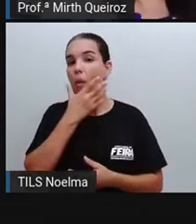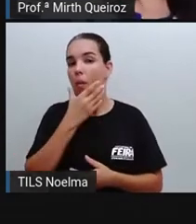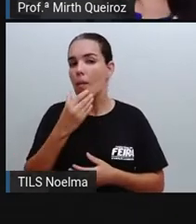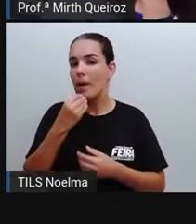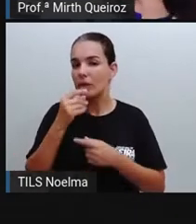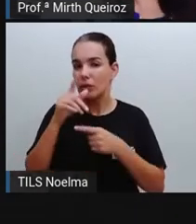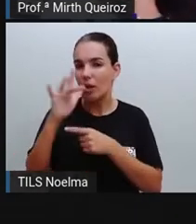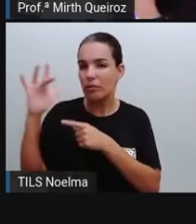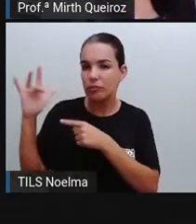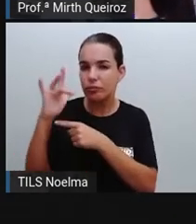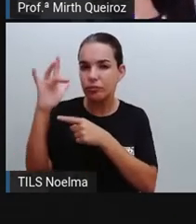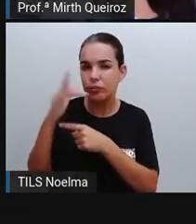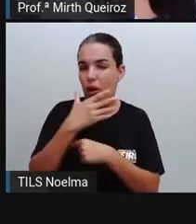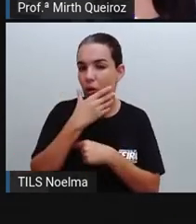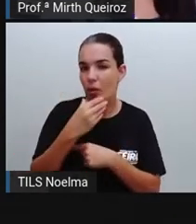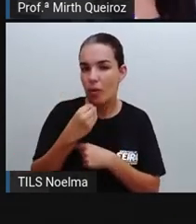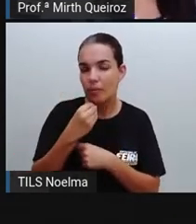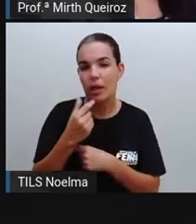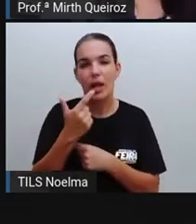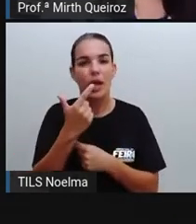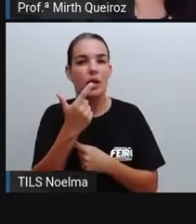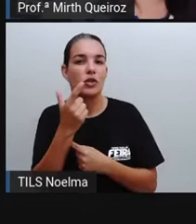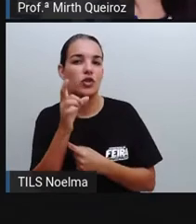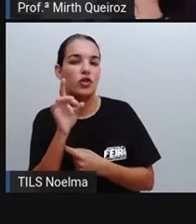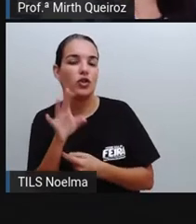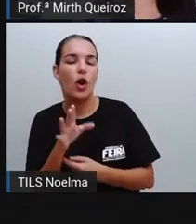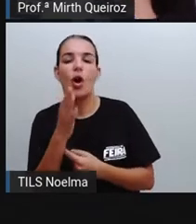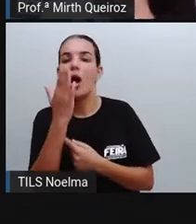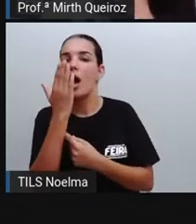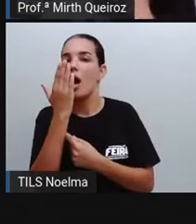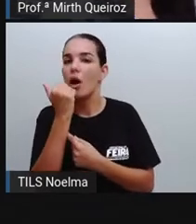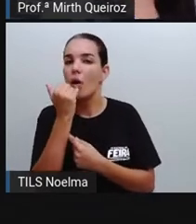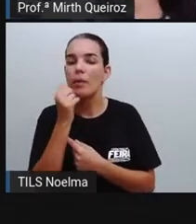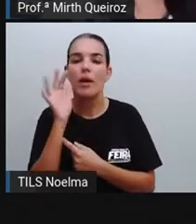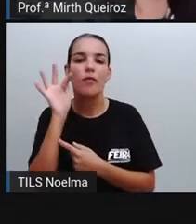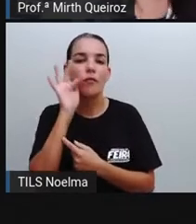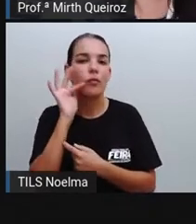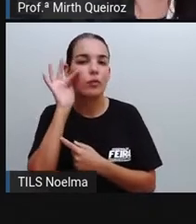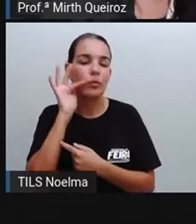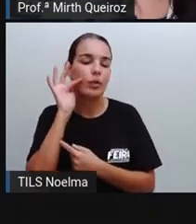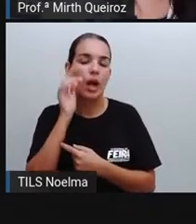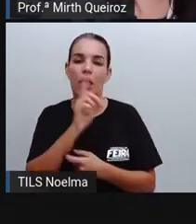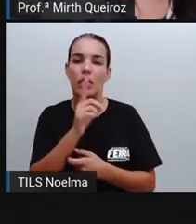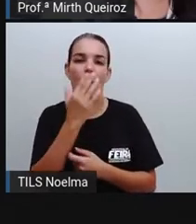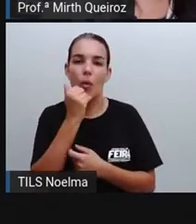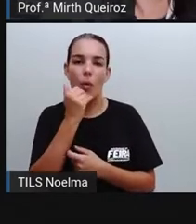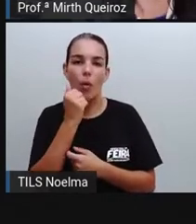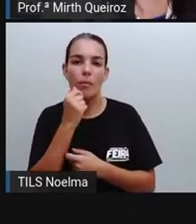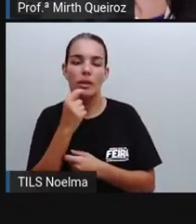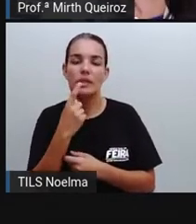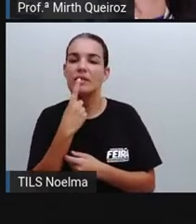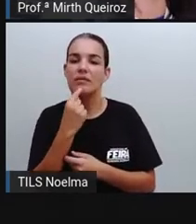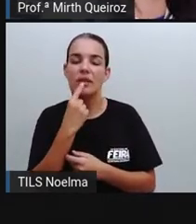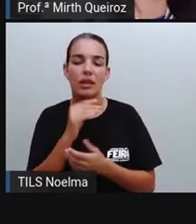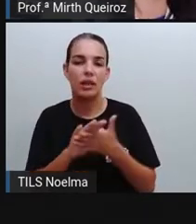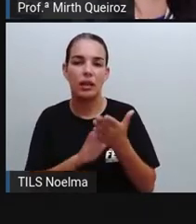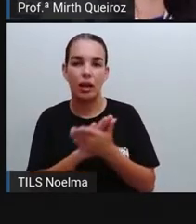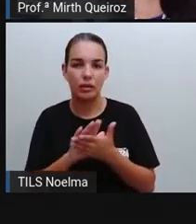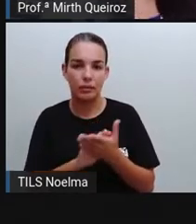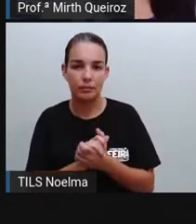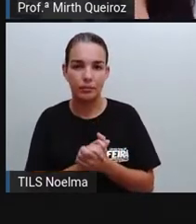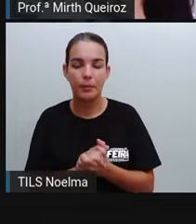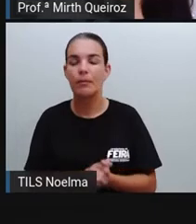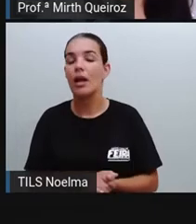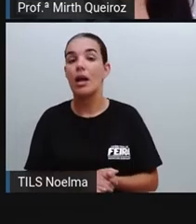hematófago, né? Ele não se alimenta de sangue, então quem fica somente a fêmea, certo? A chikungunya, ela